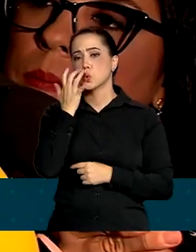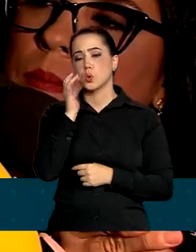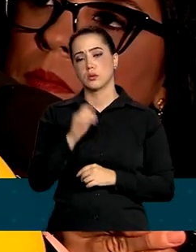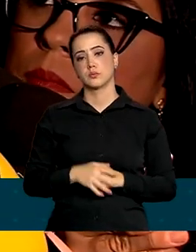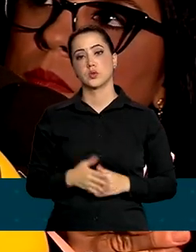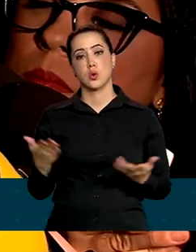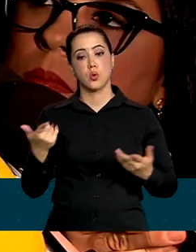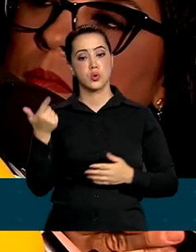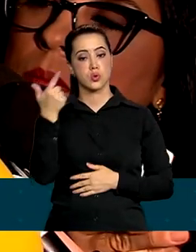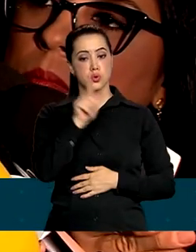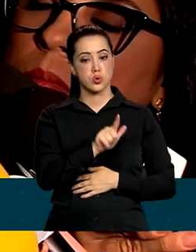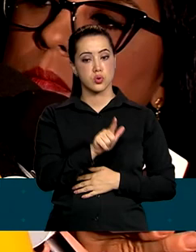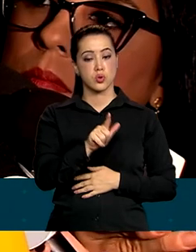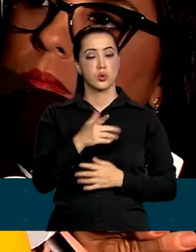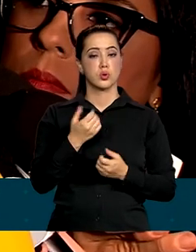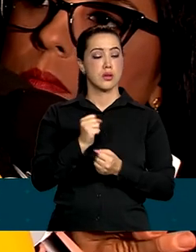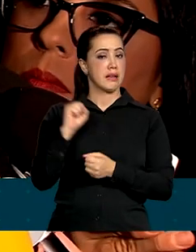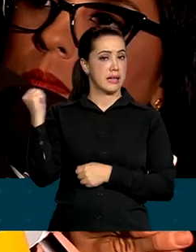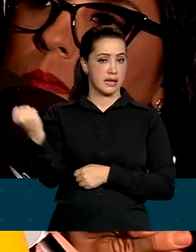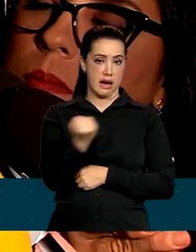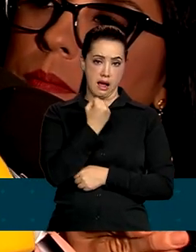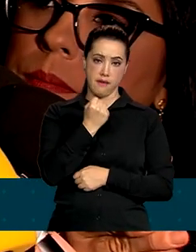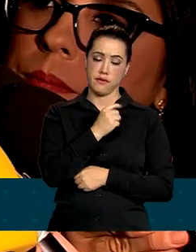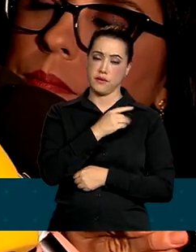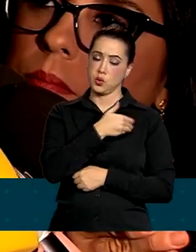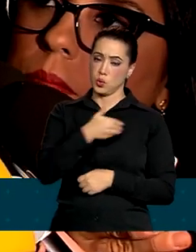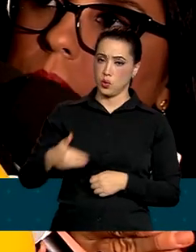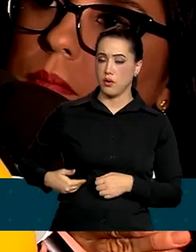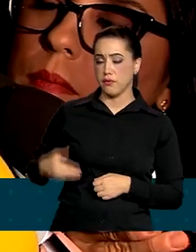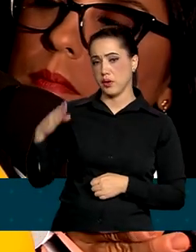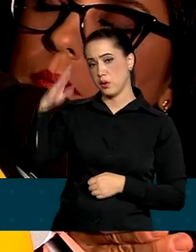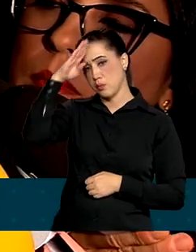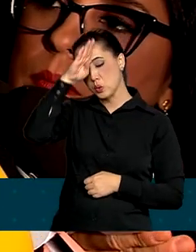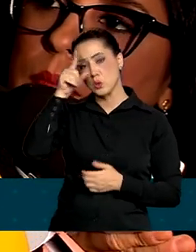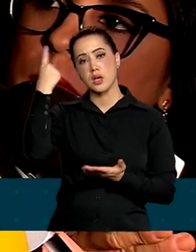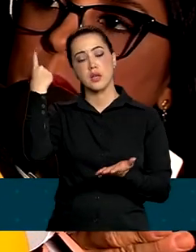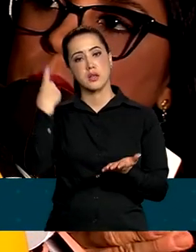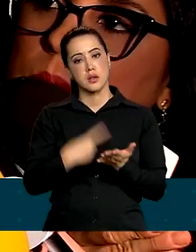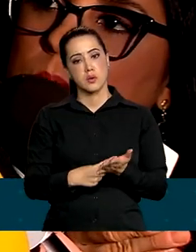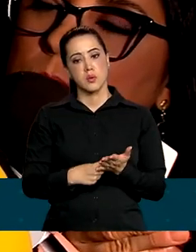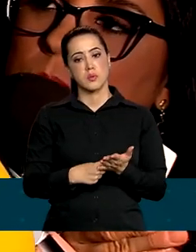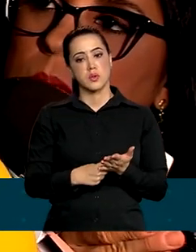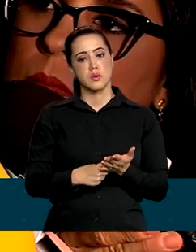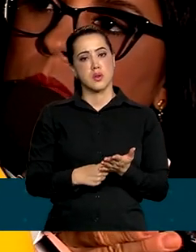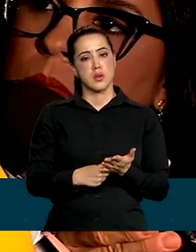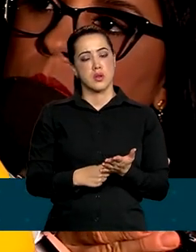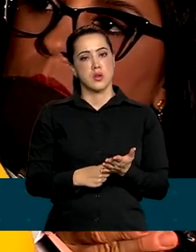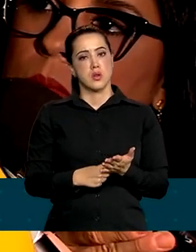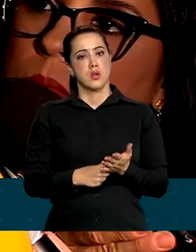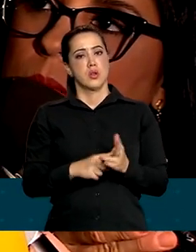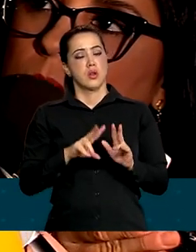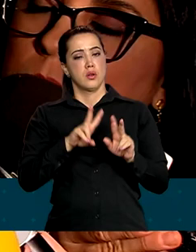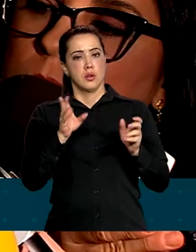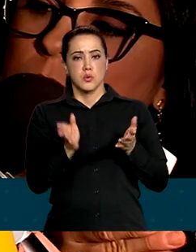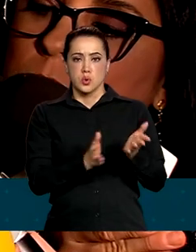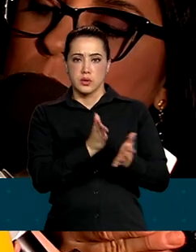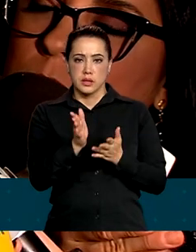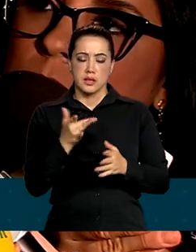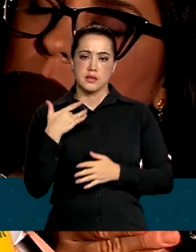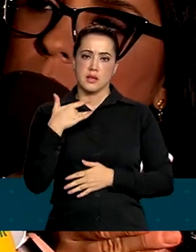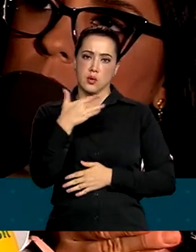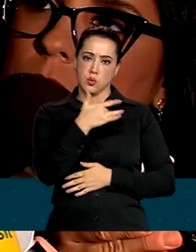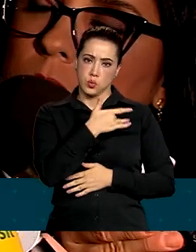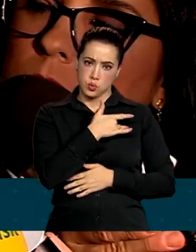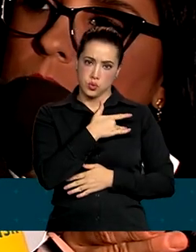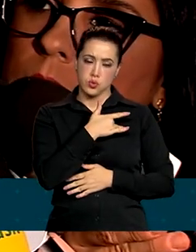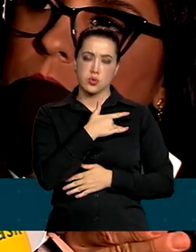saiu mais um escândalo gravíssimo do governo Bolsonaro, que envolve a Agência de Atenção Primária em Saúde, que foi uma agência